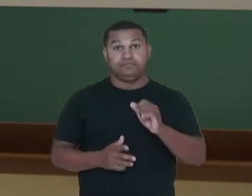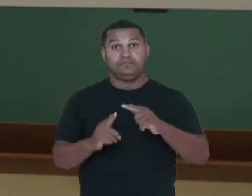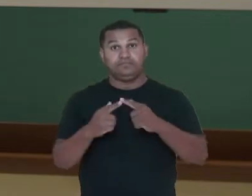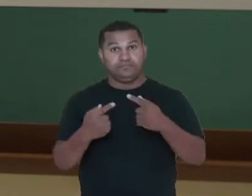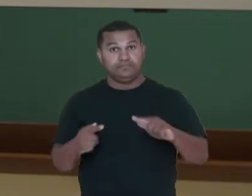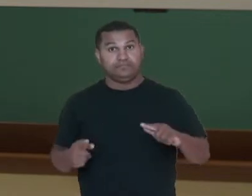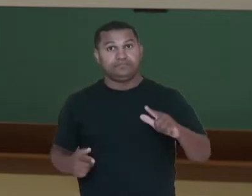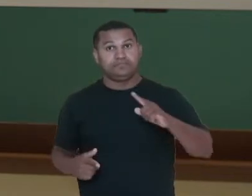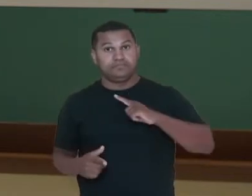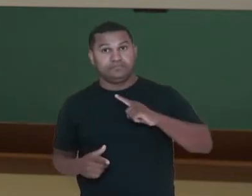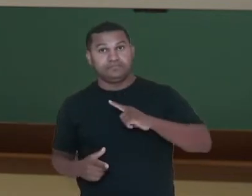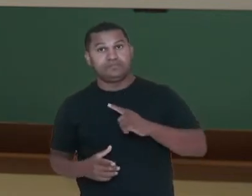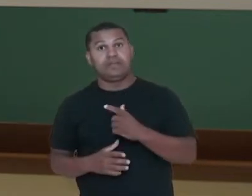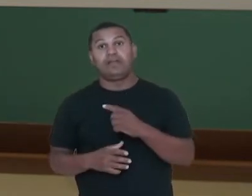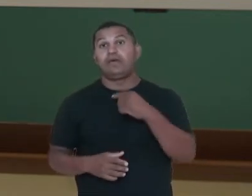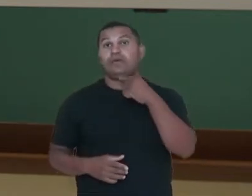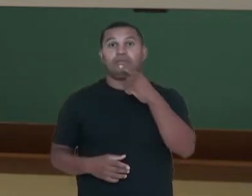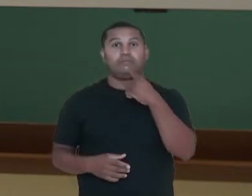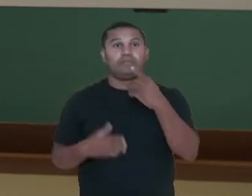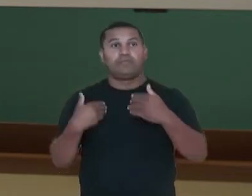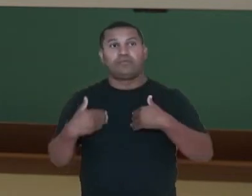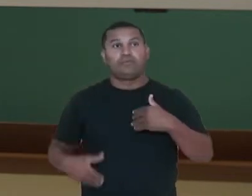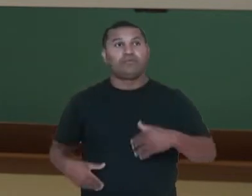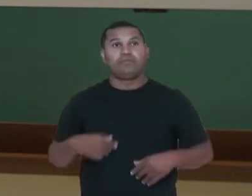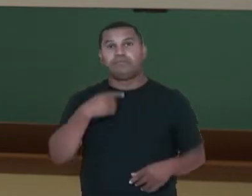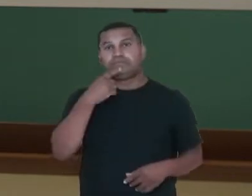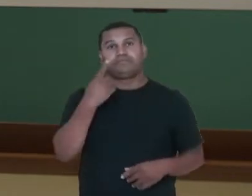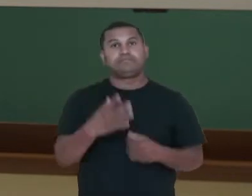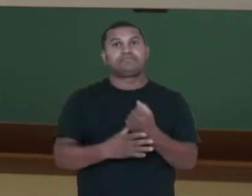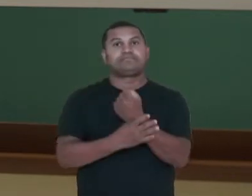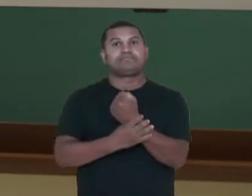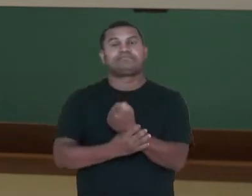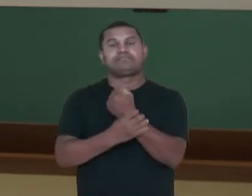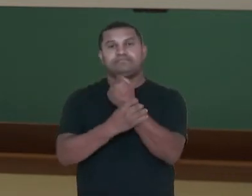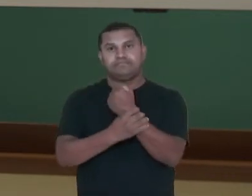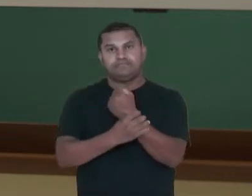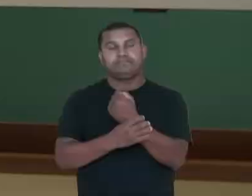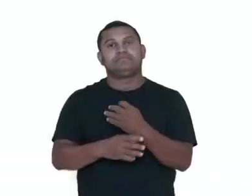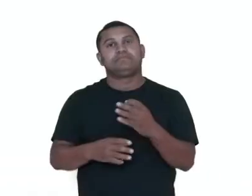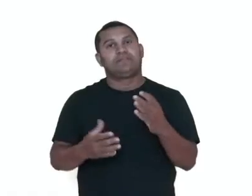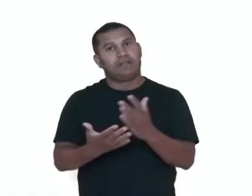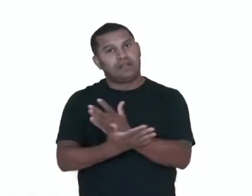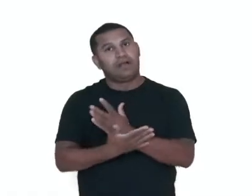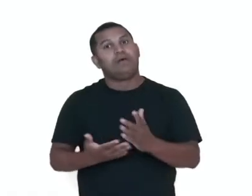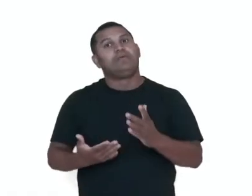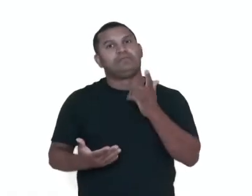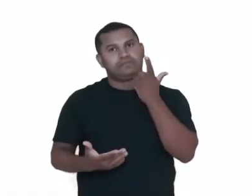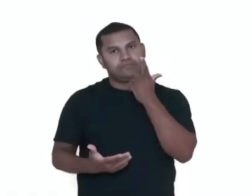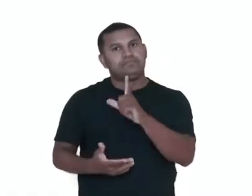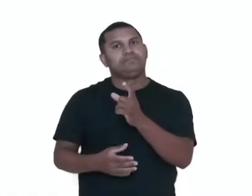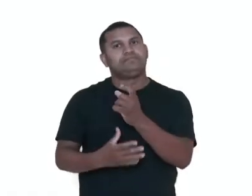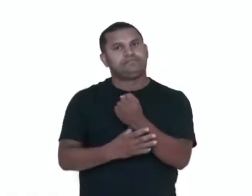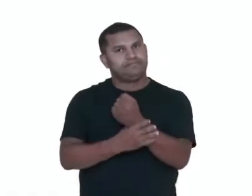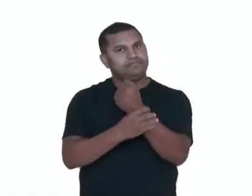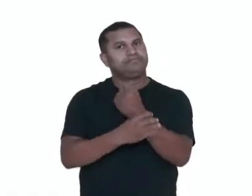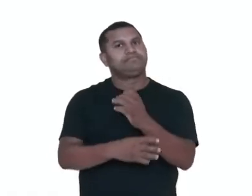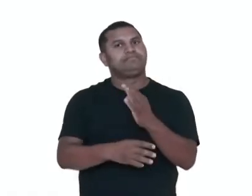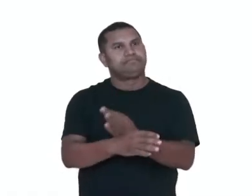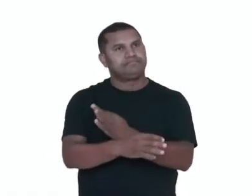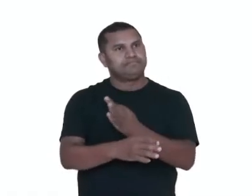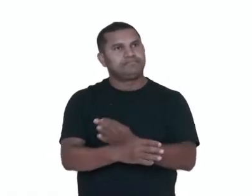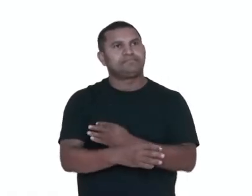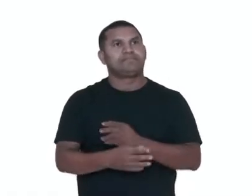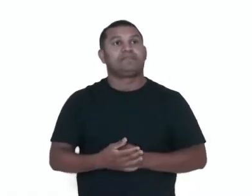quando ele não consegue controlar, pode gerar algumas novas características. Então as sequências do DNA, elas vão ser